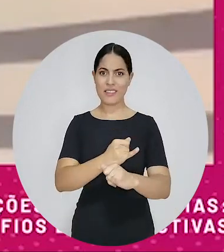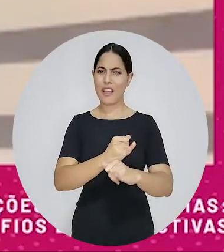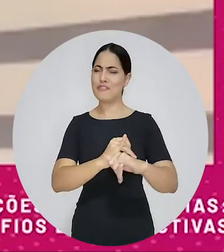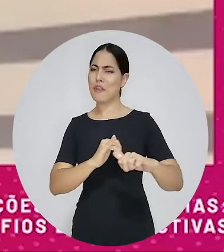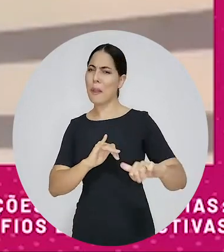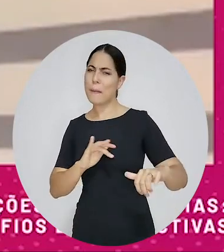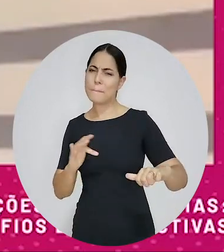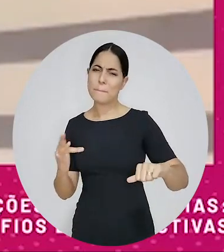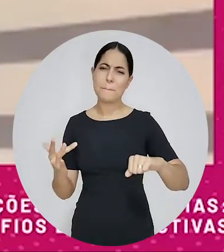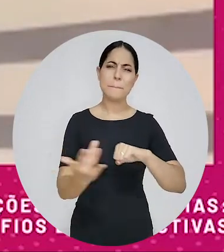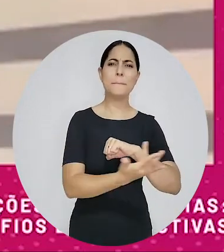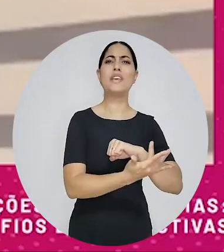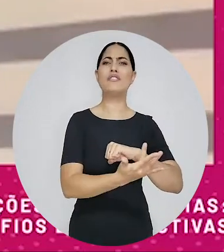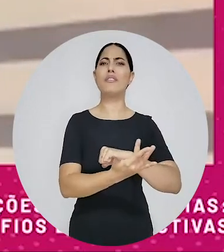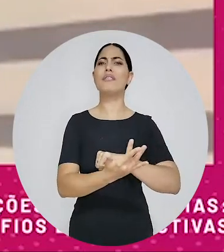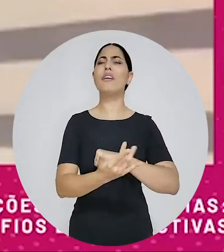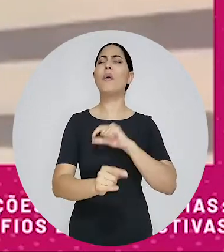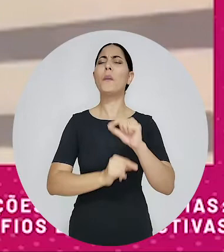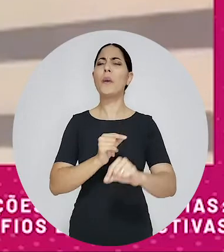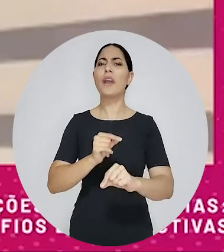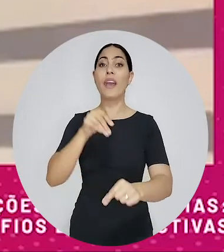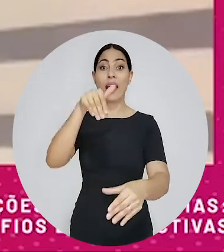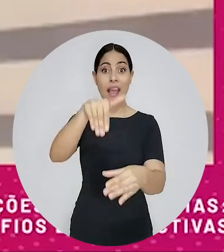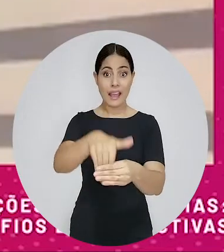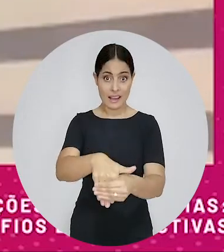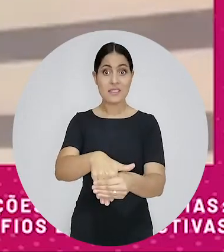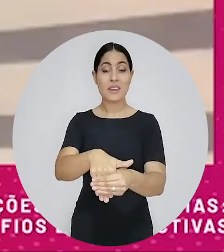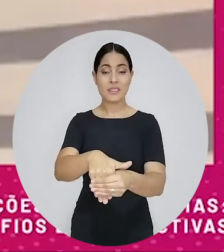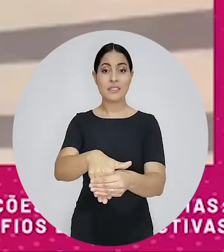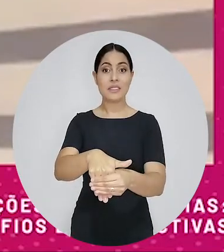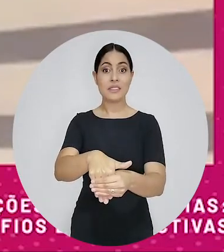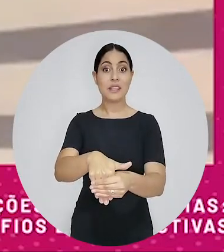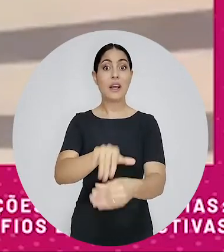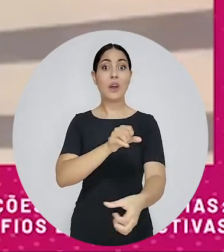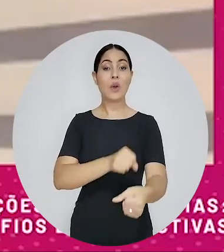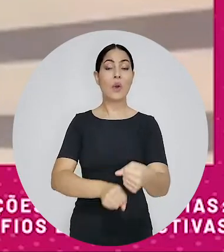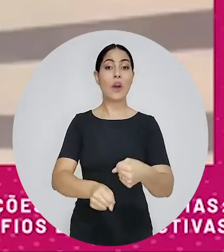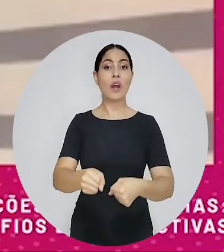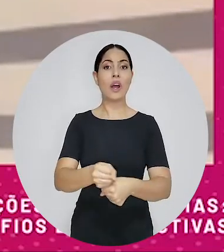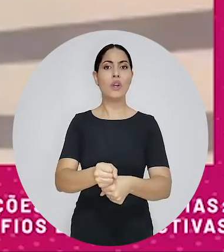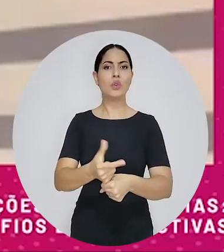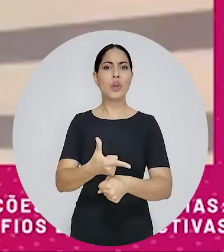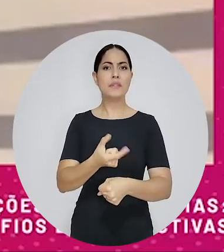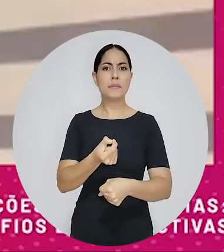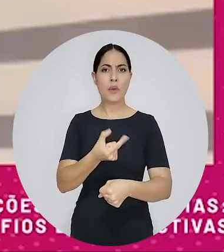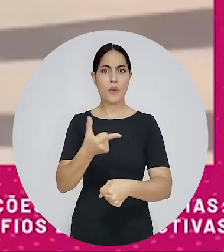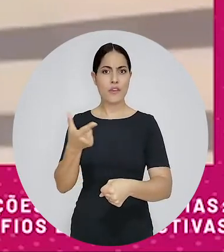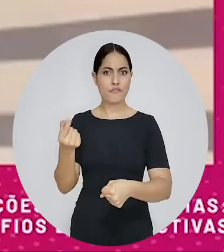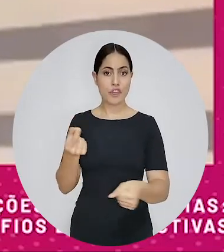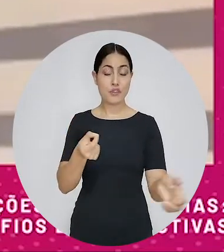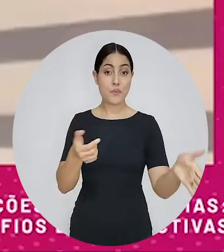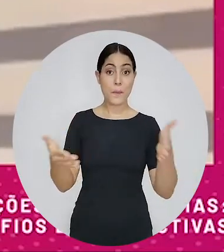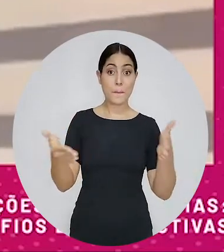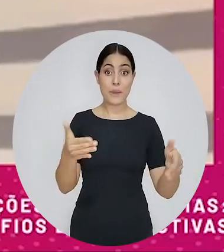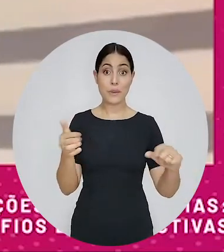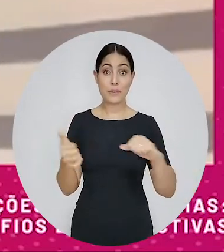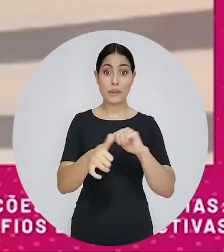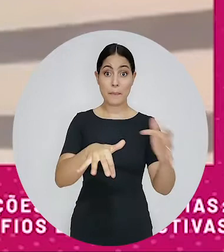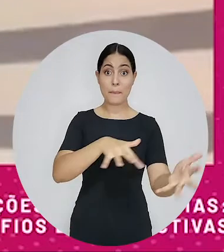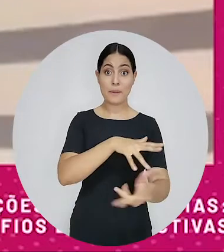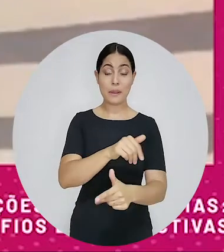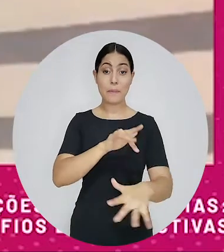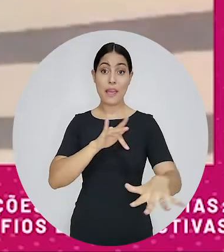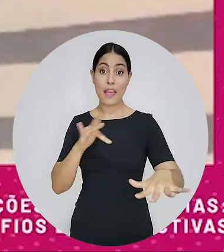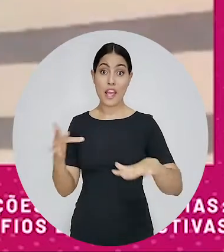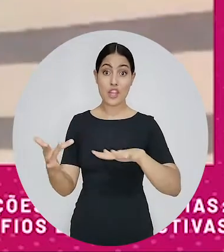mídias têm um papel cada vez mais relevante nas eleições. As eleições de 2020, em meio à pandemia, mostraram